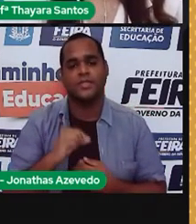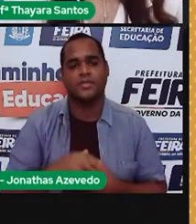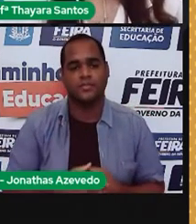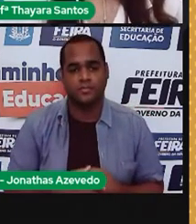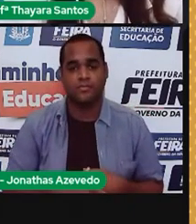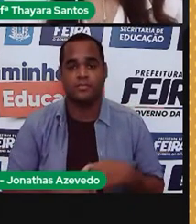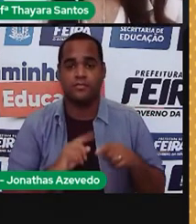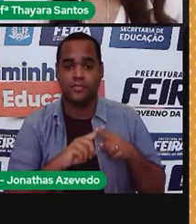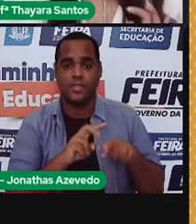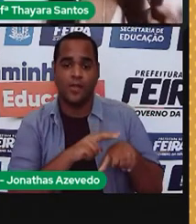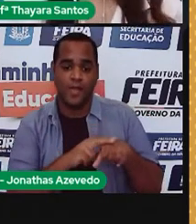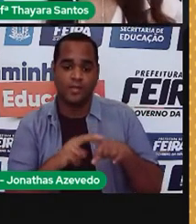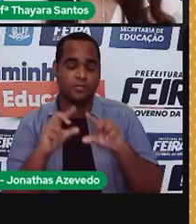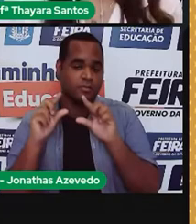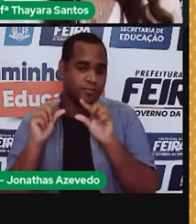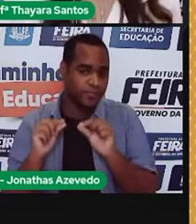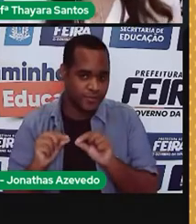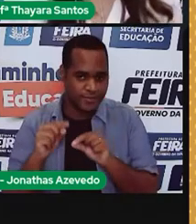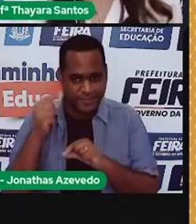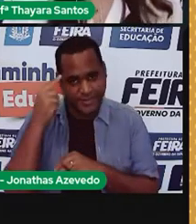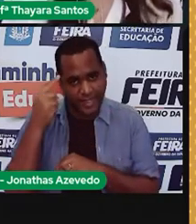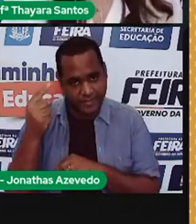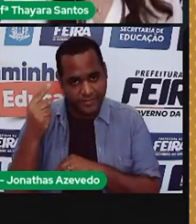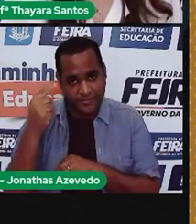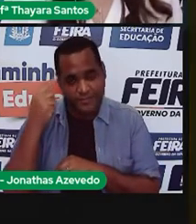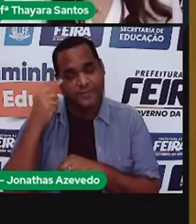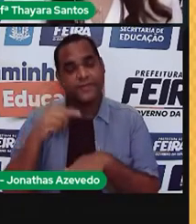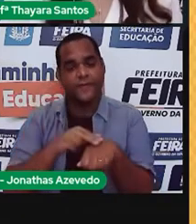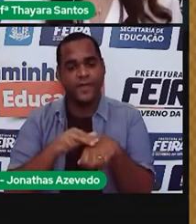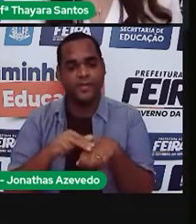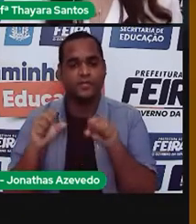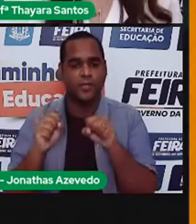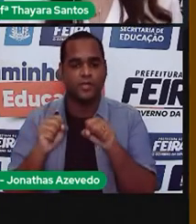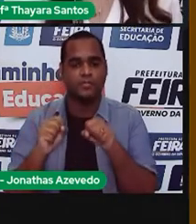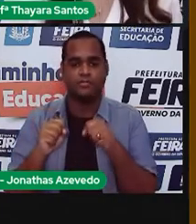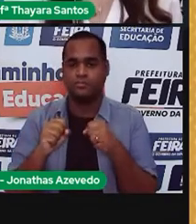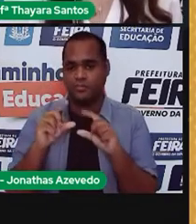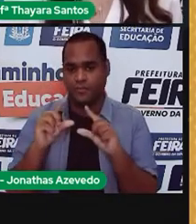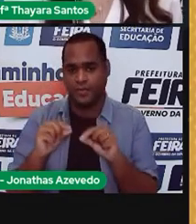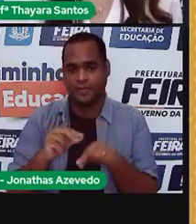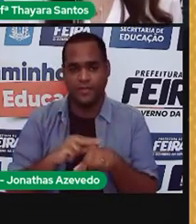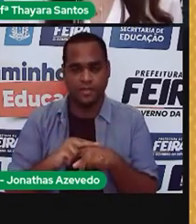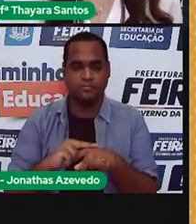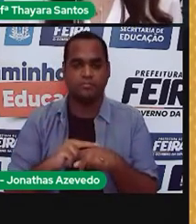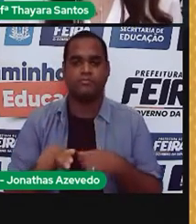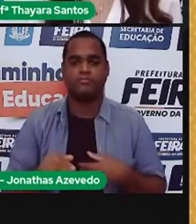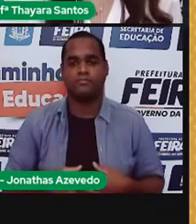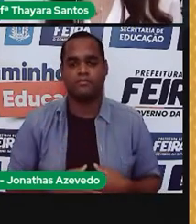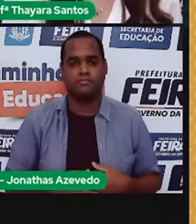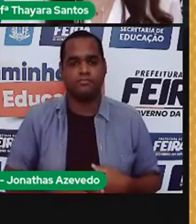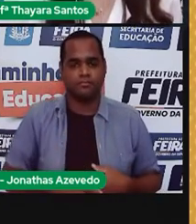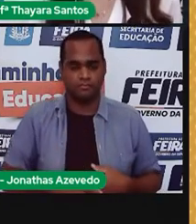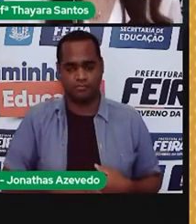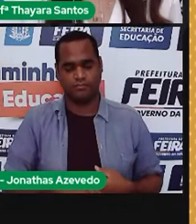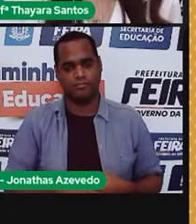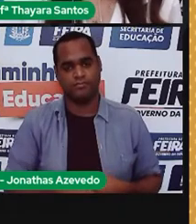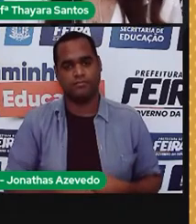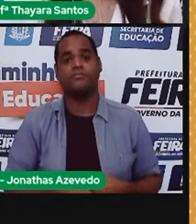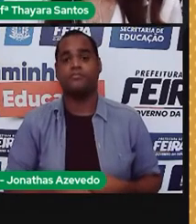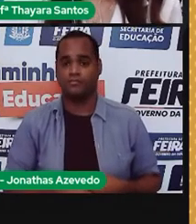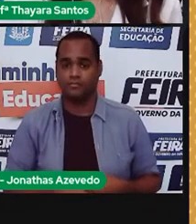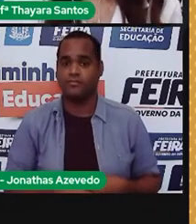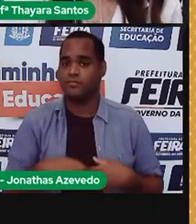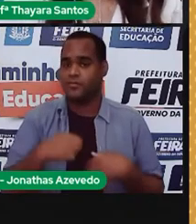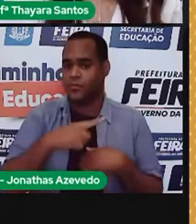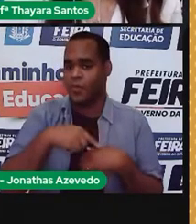bandeira está verde, a gente não tem nenhum custo adicional. Então, nesses casos aqui, o quilowatt-hora, ele custa